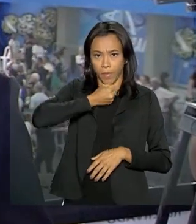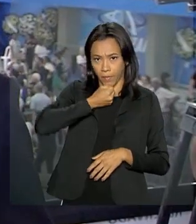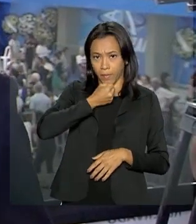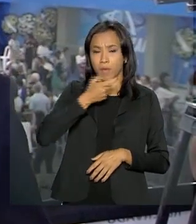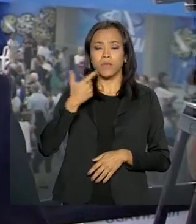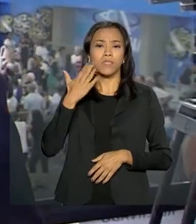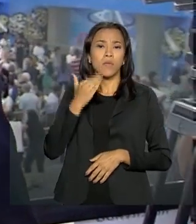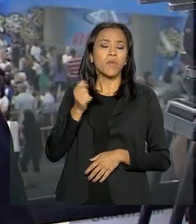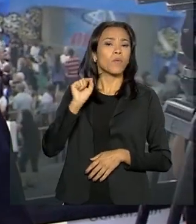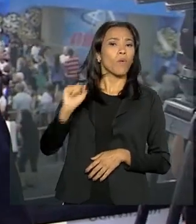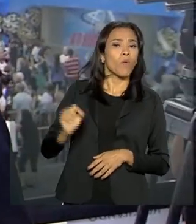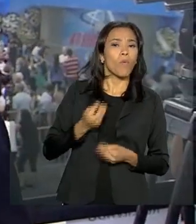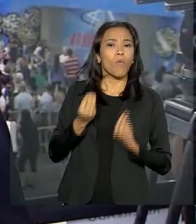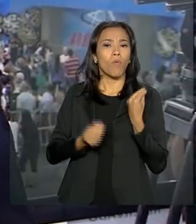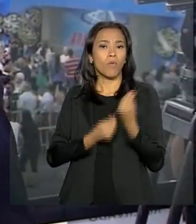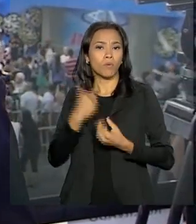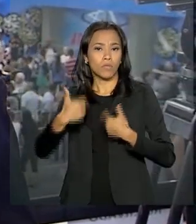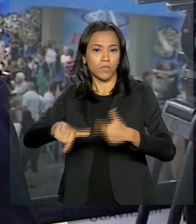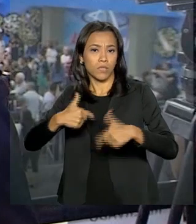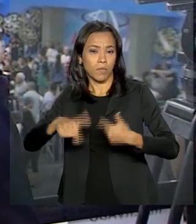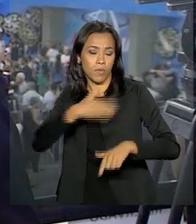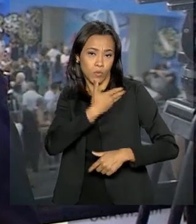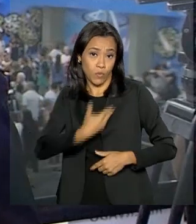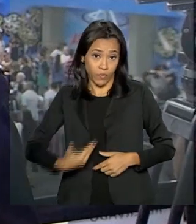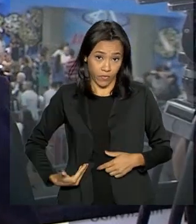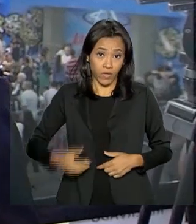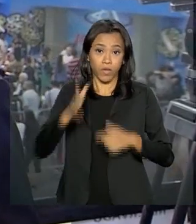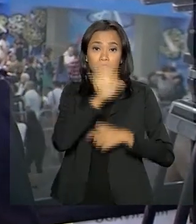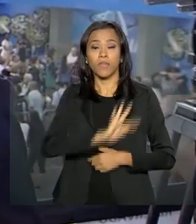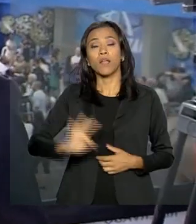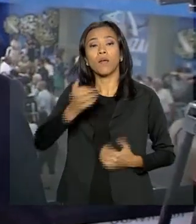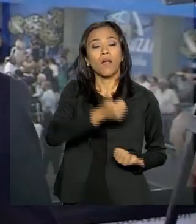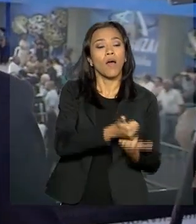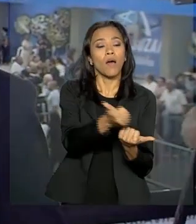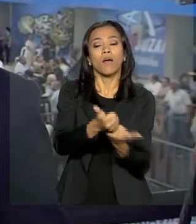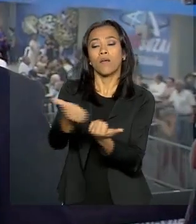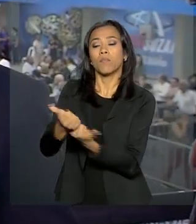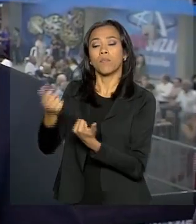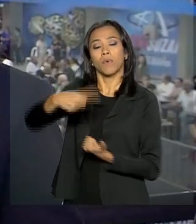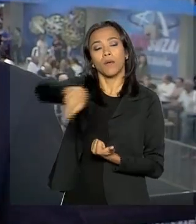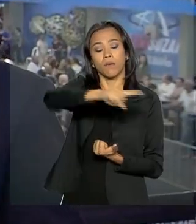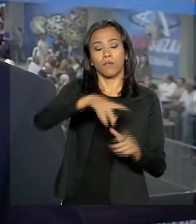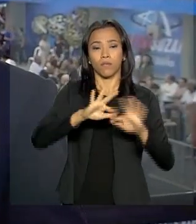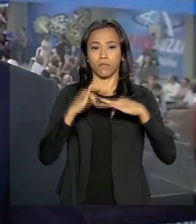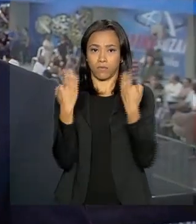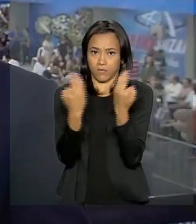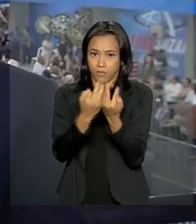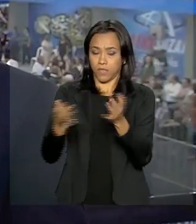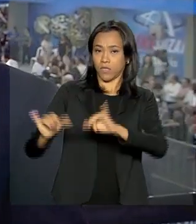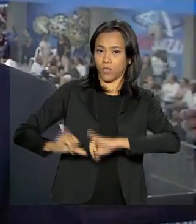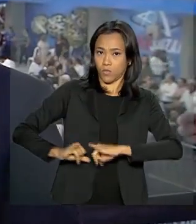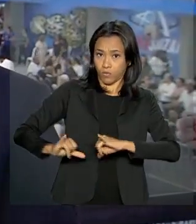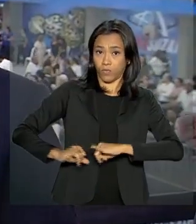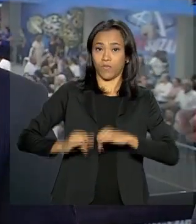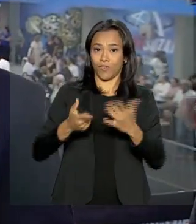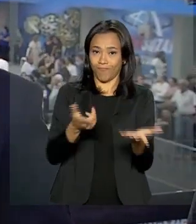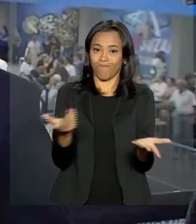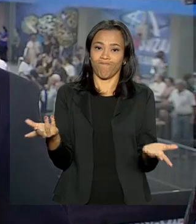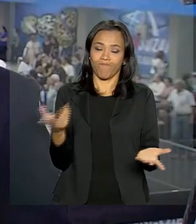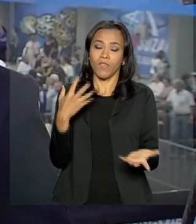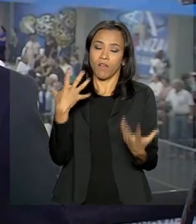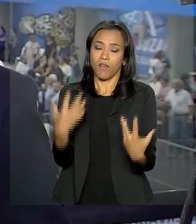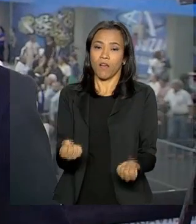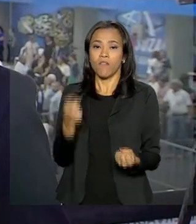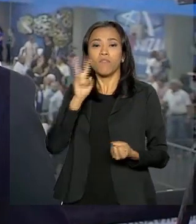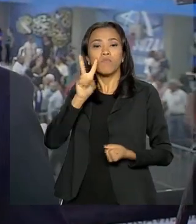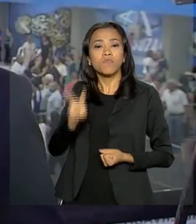do governo federal para a assistência a essas famílias que sofreram esse crime bárbaro. Vamos